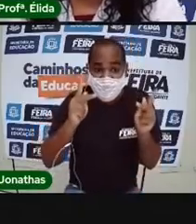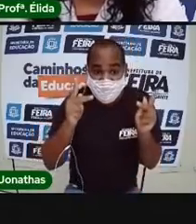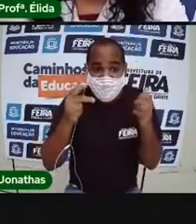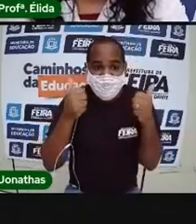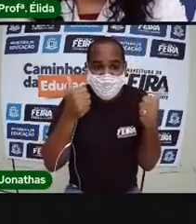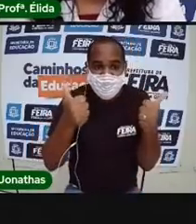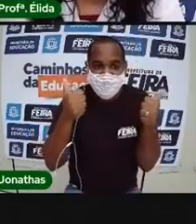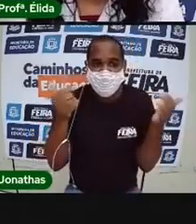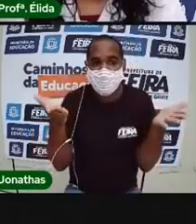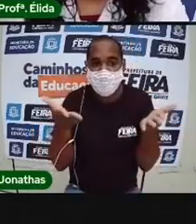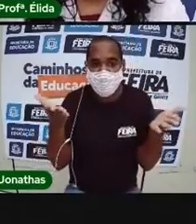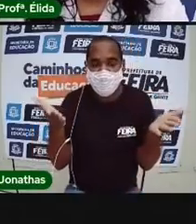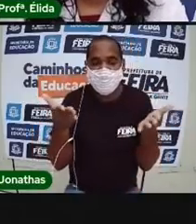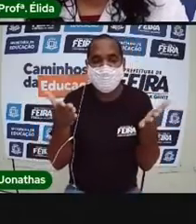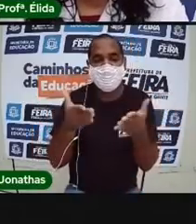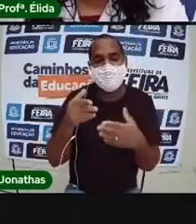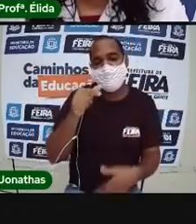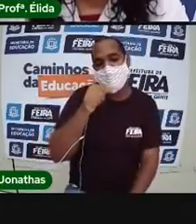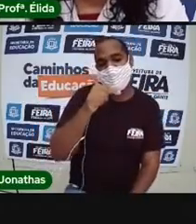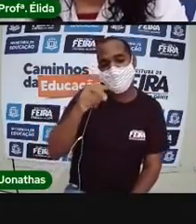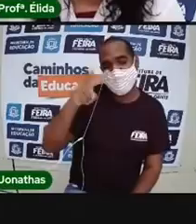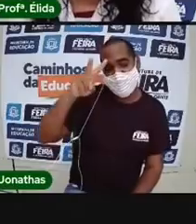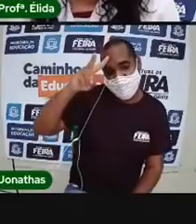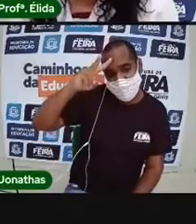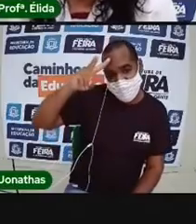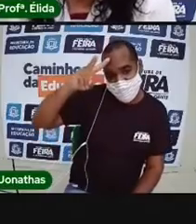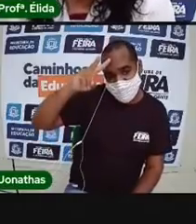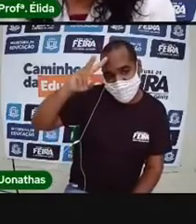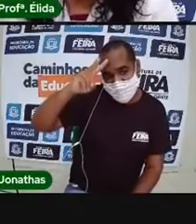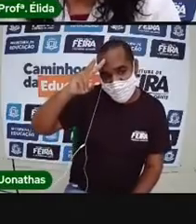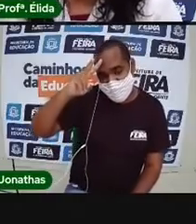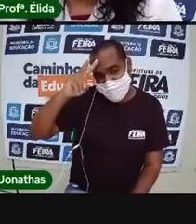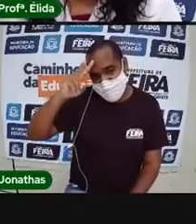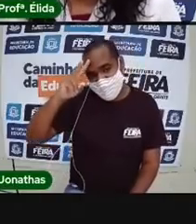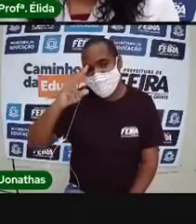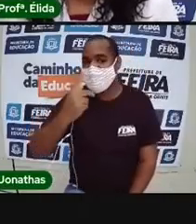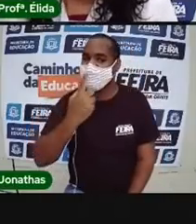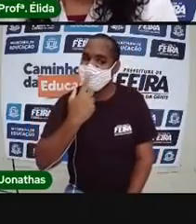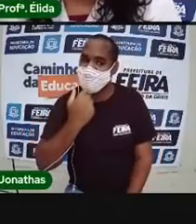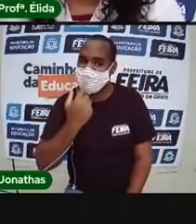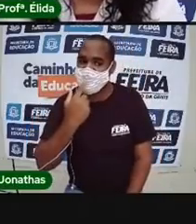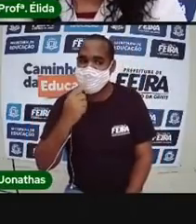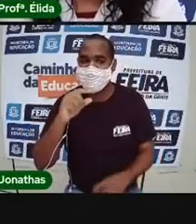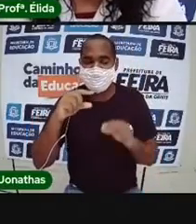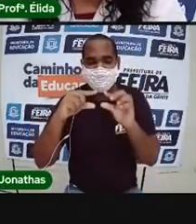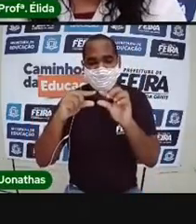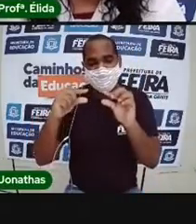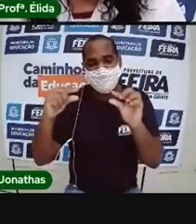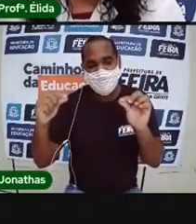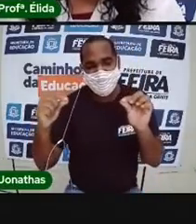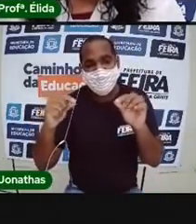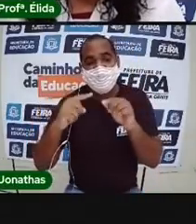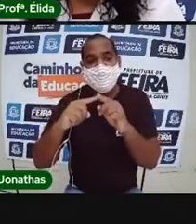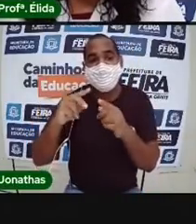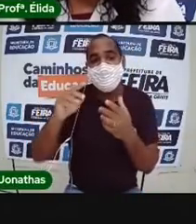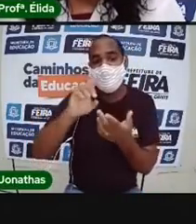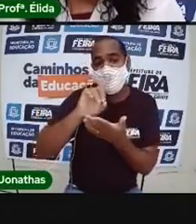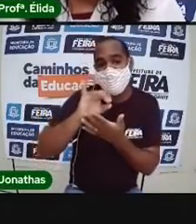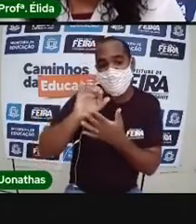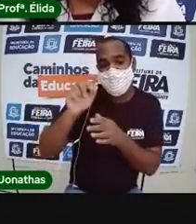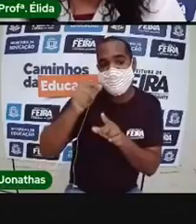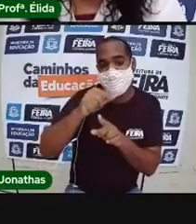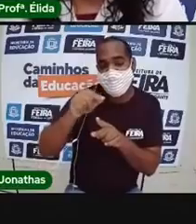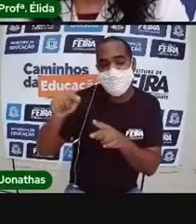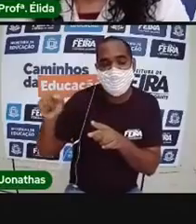é uma segunda-feira. Essa setinha vermelha está indicando a linha onde fica os dias da semana,